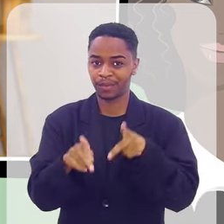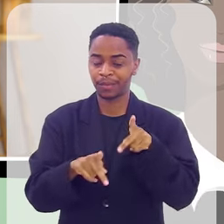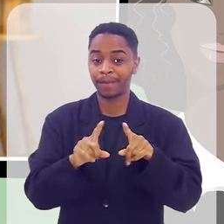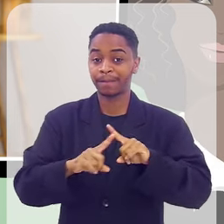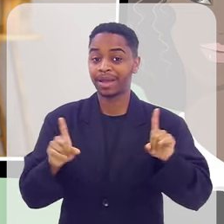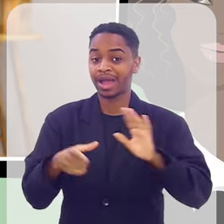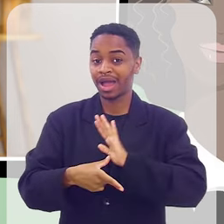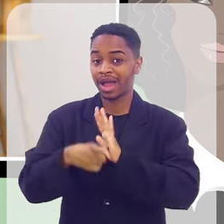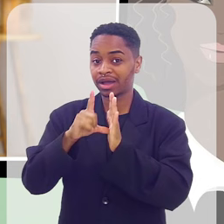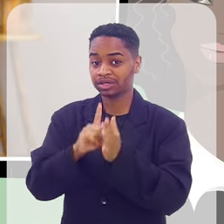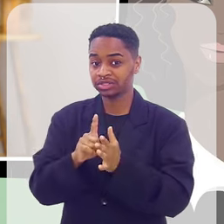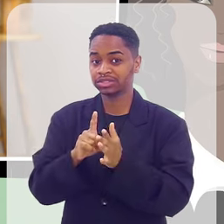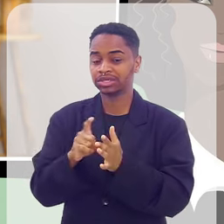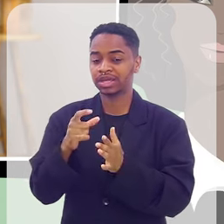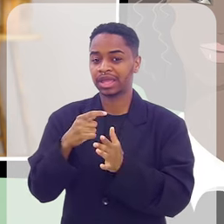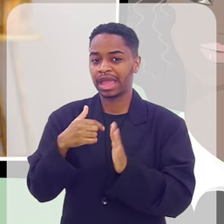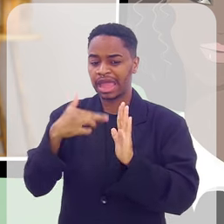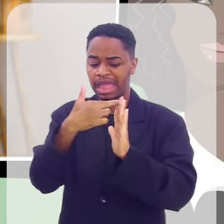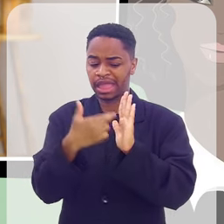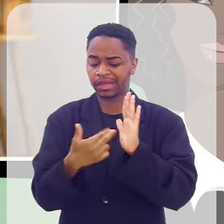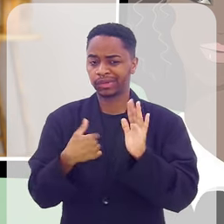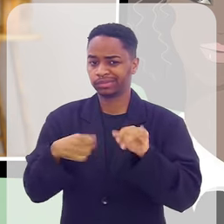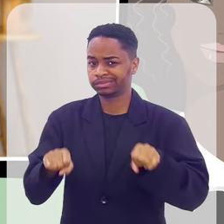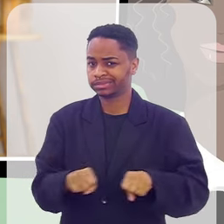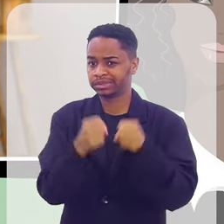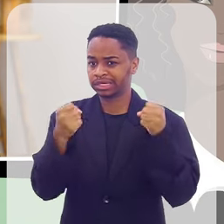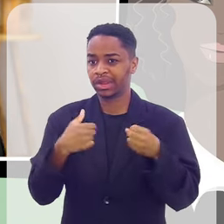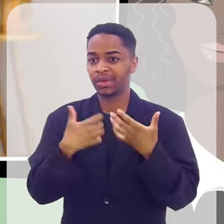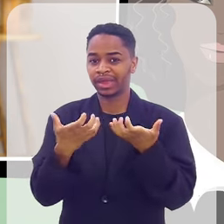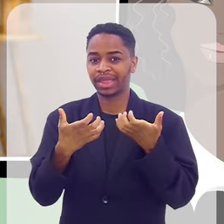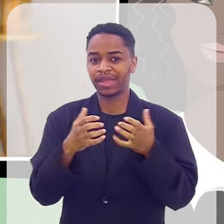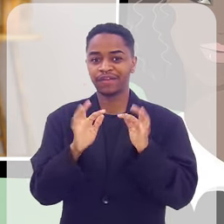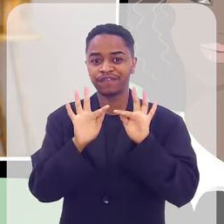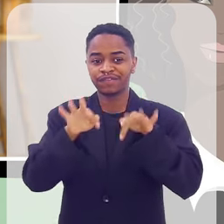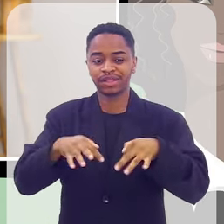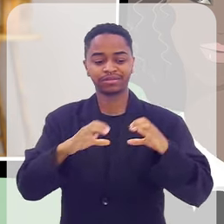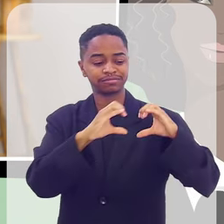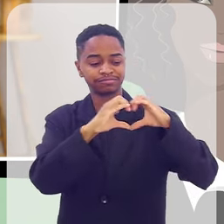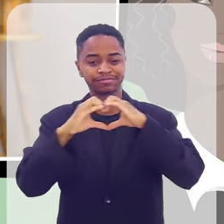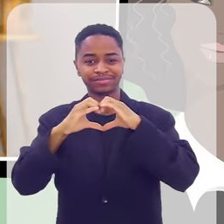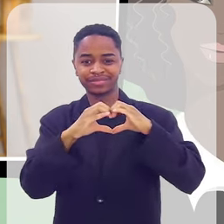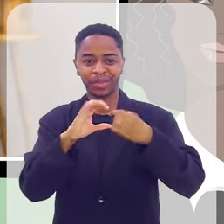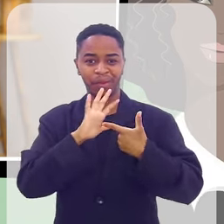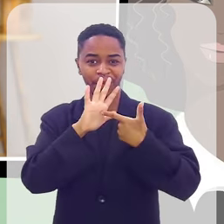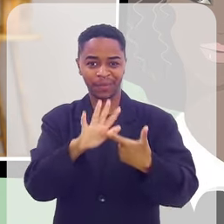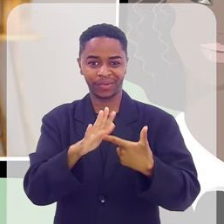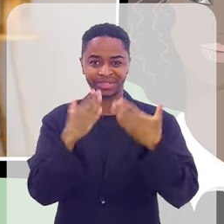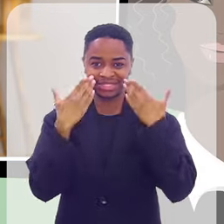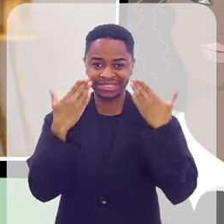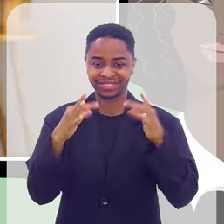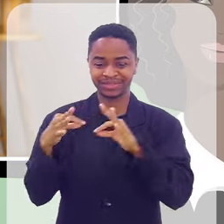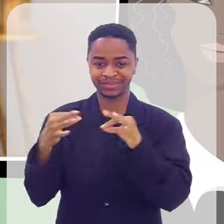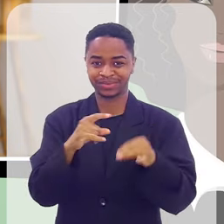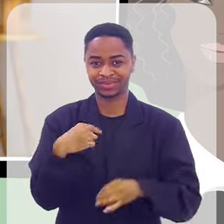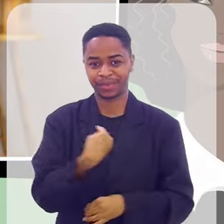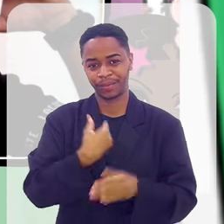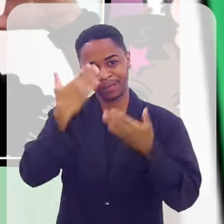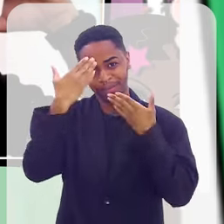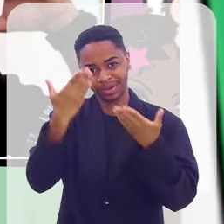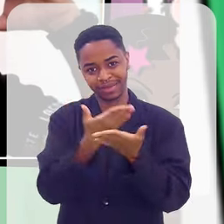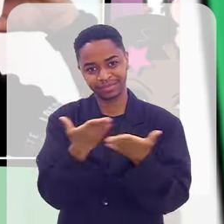do povo. Mas antes, eu vou quebrar o protocolo de encerramento e gostaria de encerrar com todos nós, assim, com um coraçãozinho.